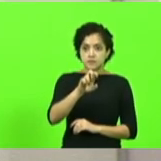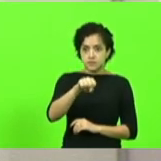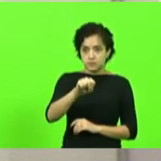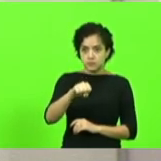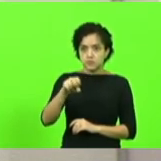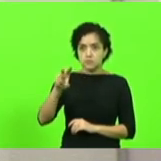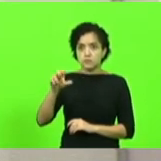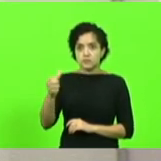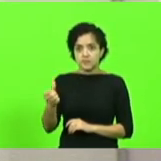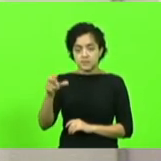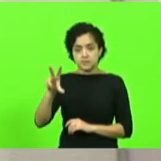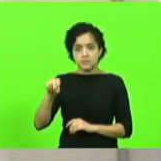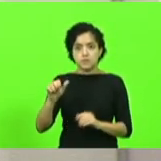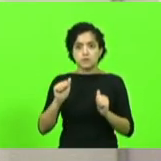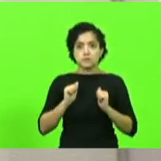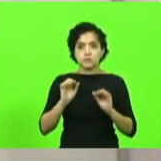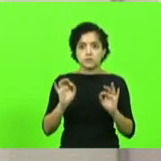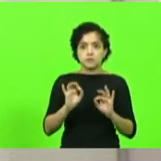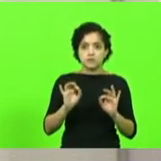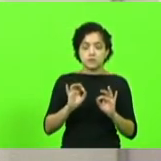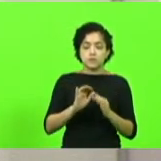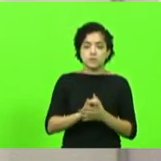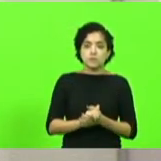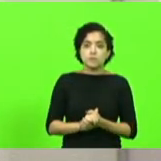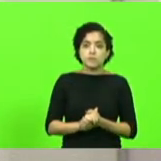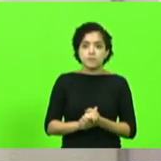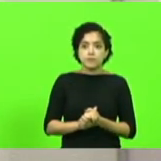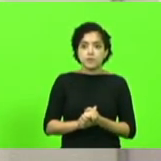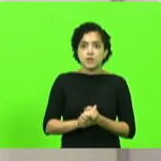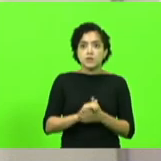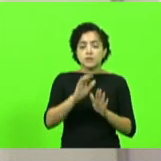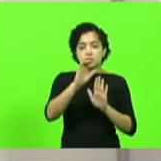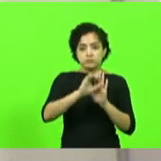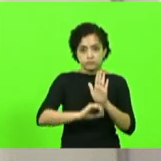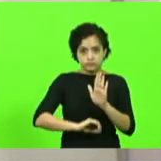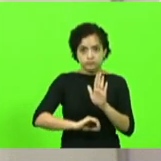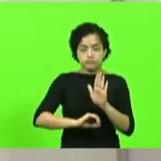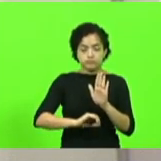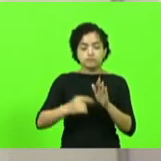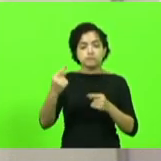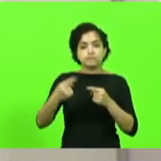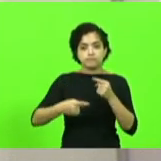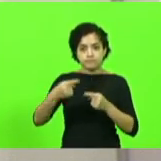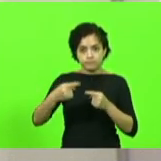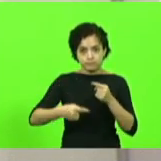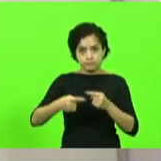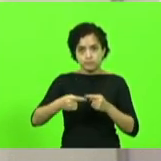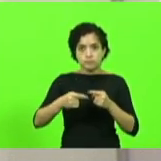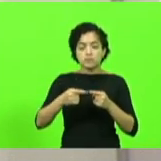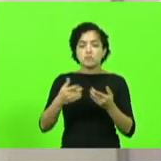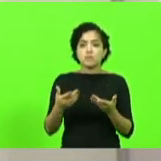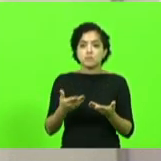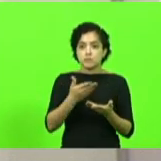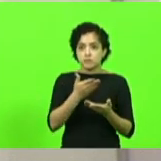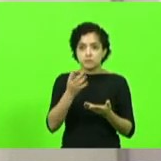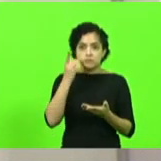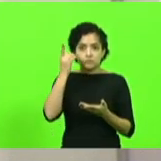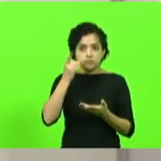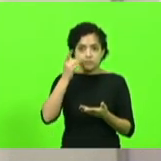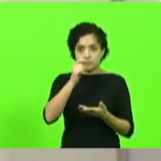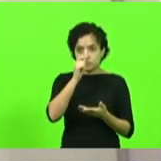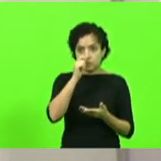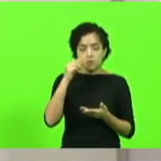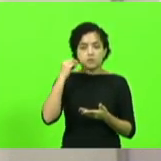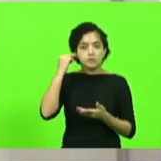não e abstenção. Com emenda substitutiva global, a índex-ofício foi submetida à discussão e com a manifestação dos senhores deputados João Amin, Márcio